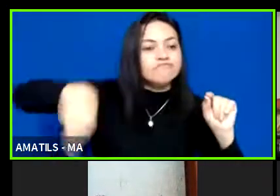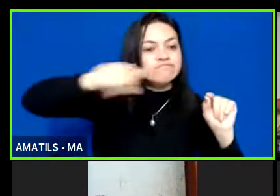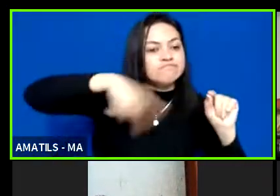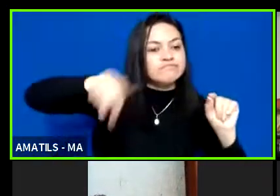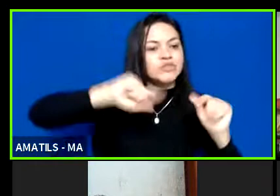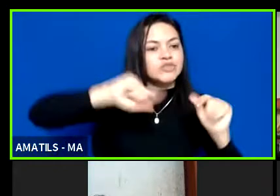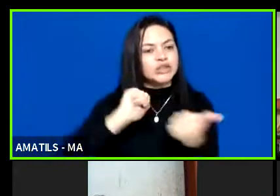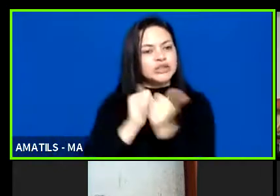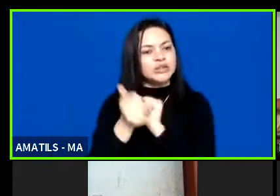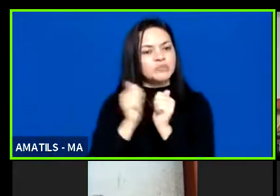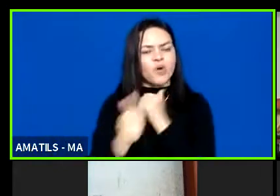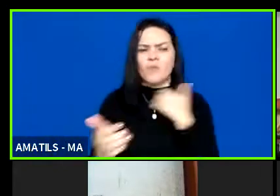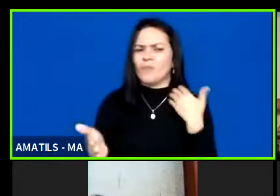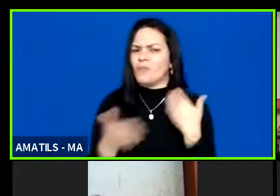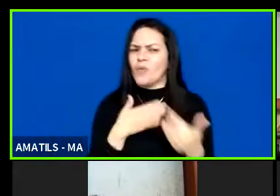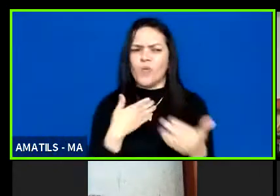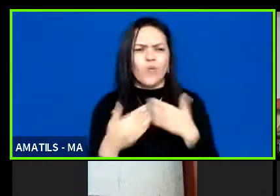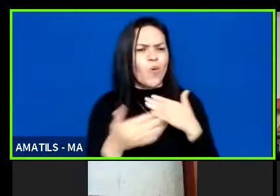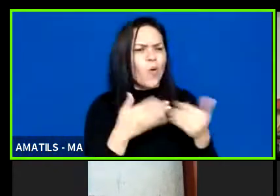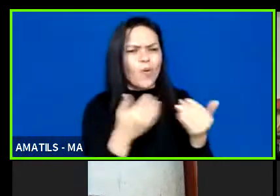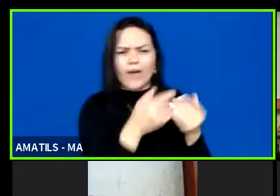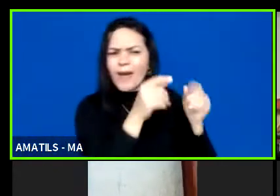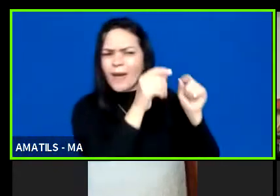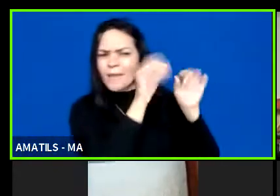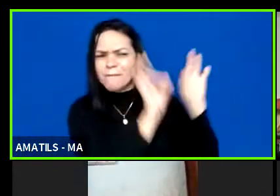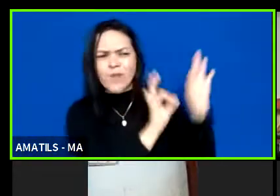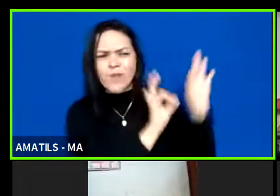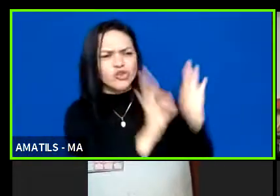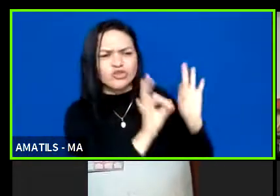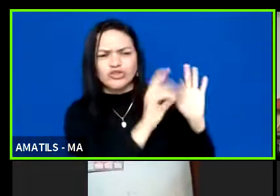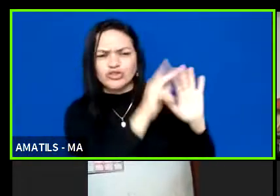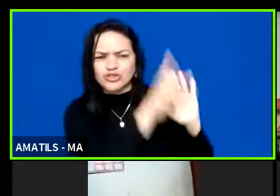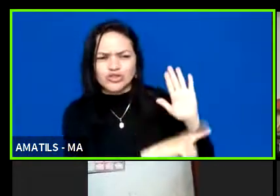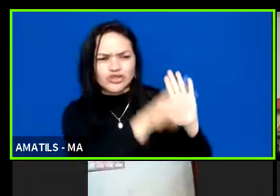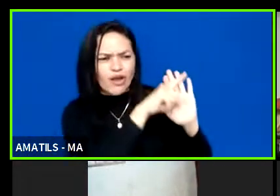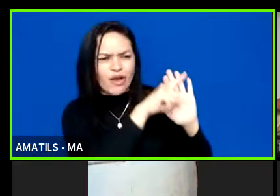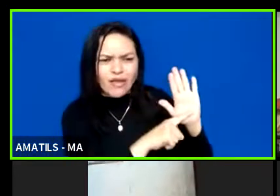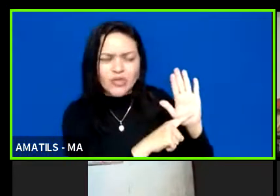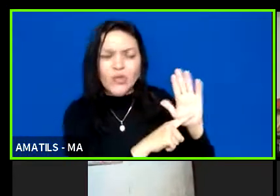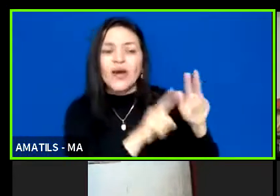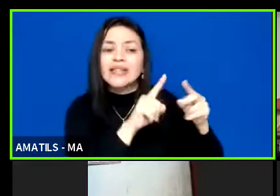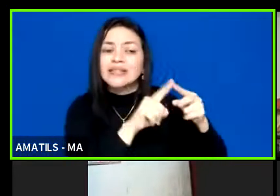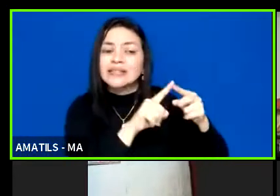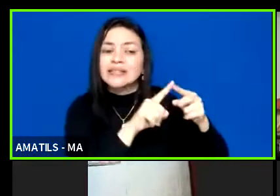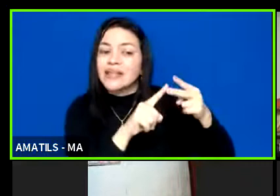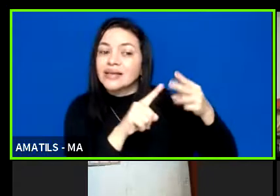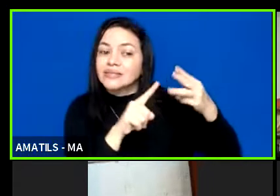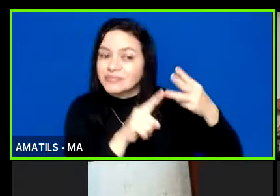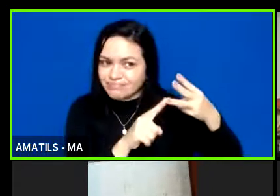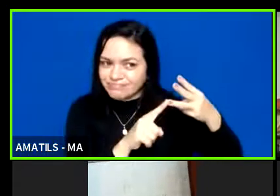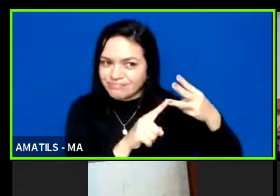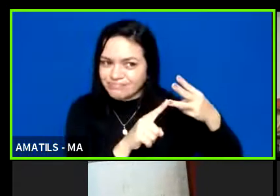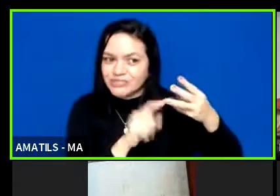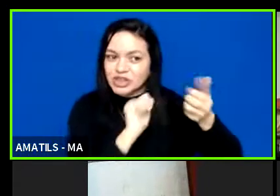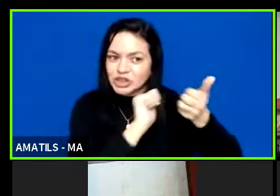para qualquer projeto que vocês apresentarem, e sendo elencadas nessas três possibilidades.